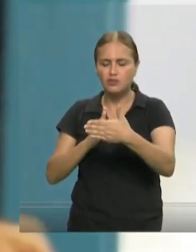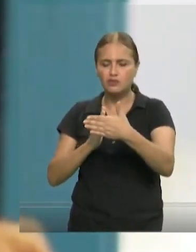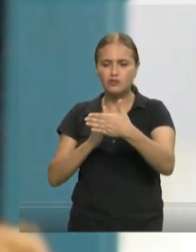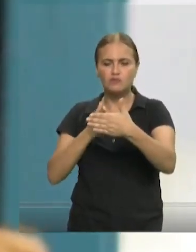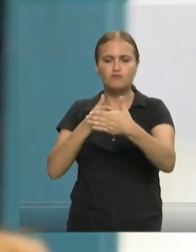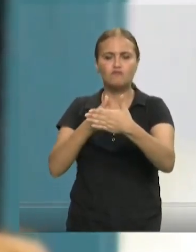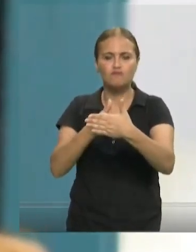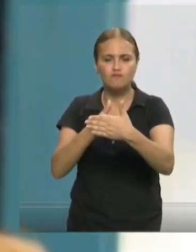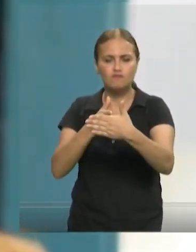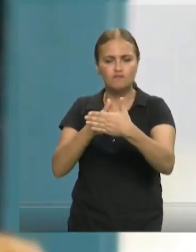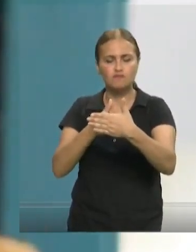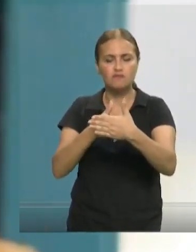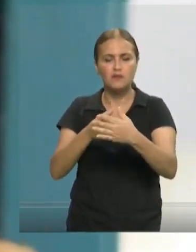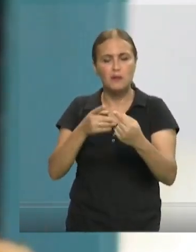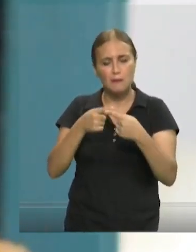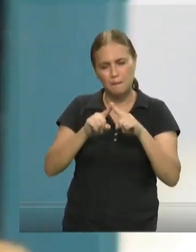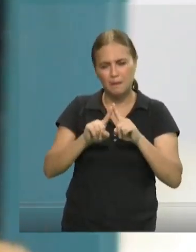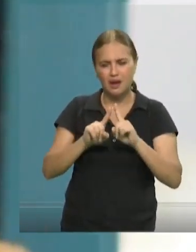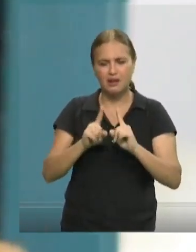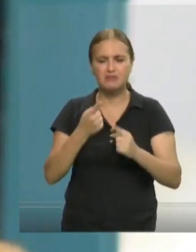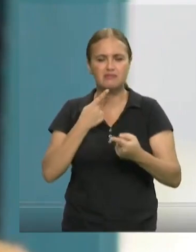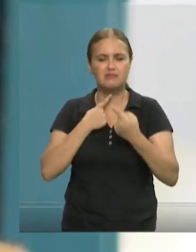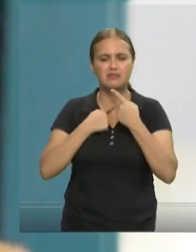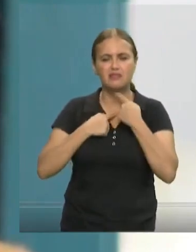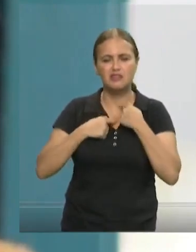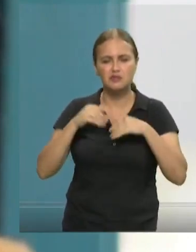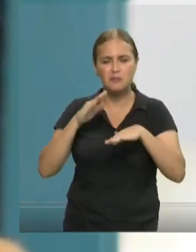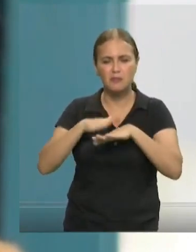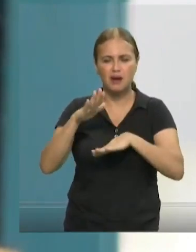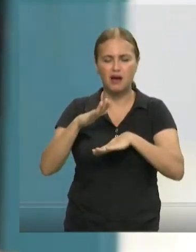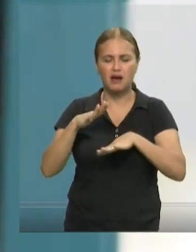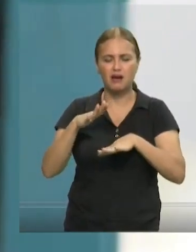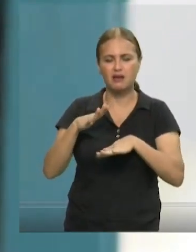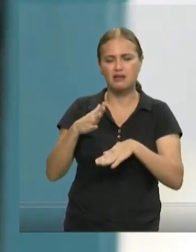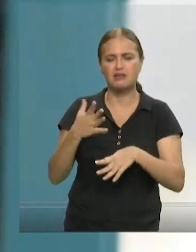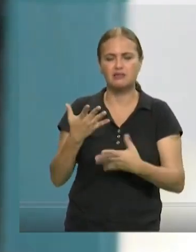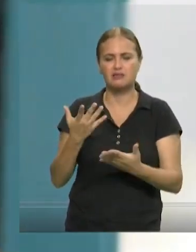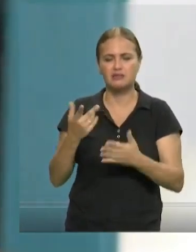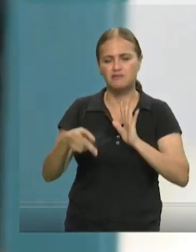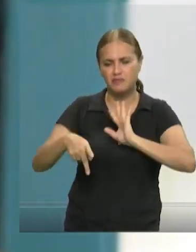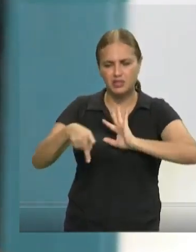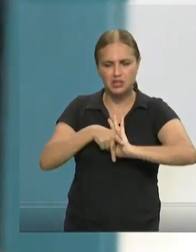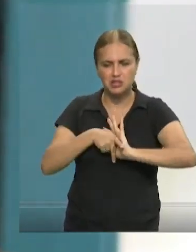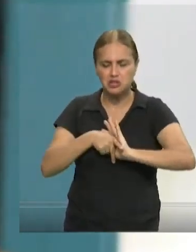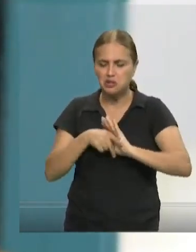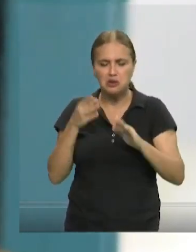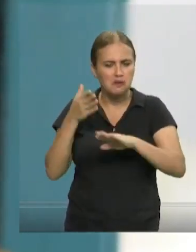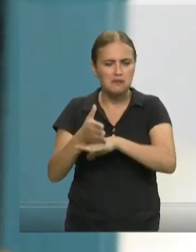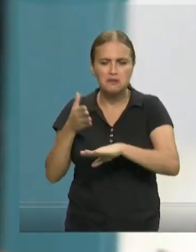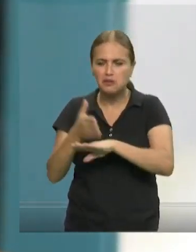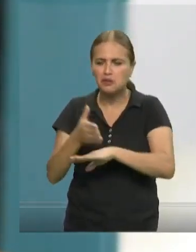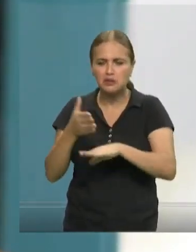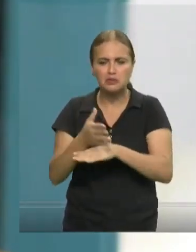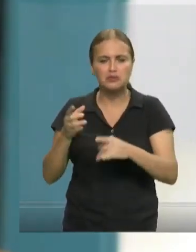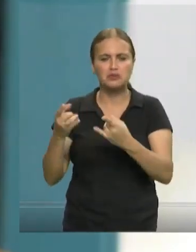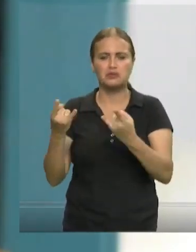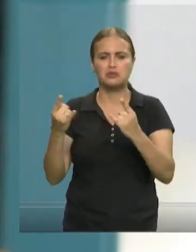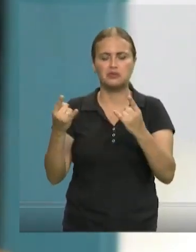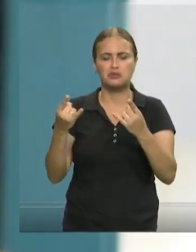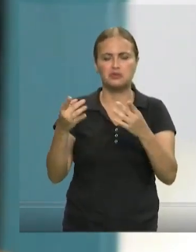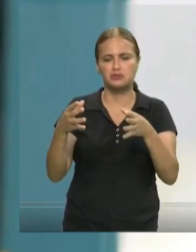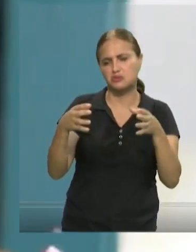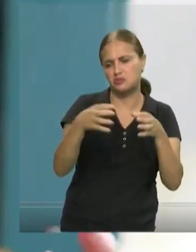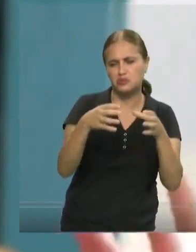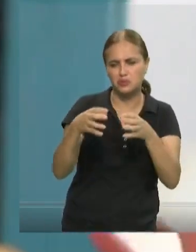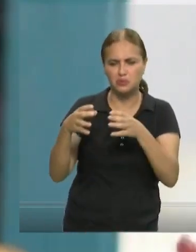Se o meu desejo mais antigo é o de pertencer, por que nunca fiz parte de clubes ou associações?